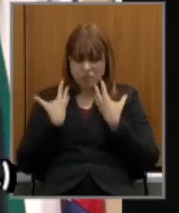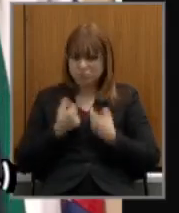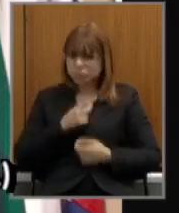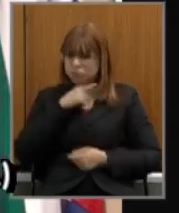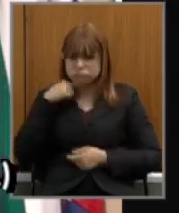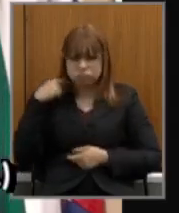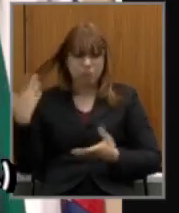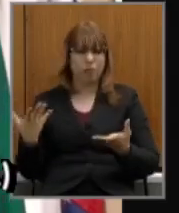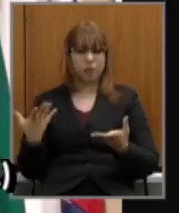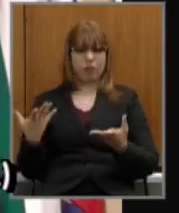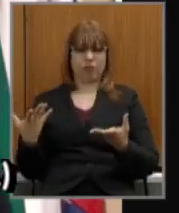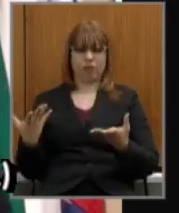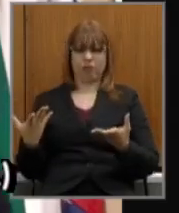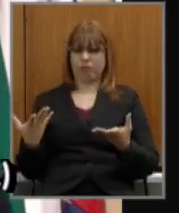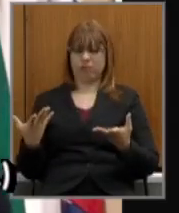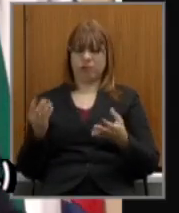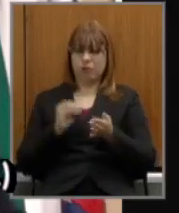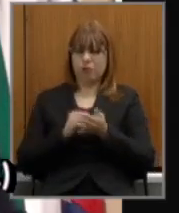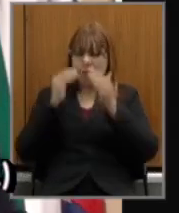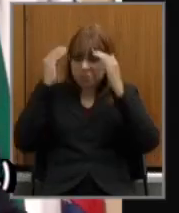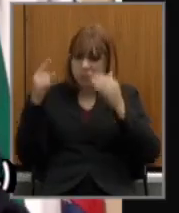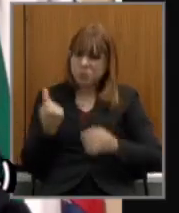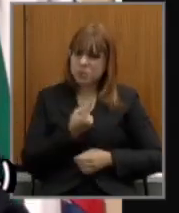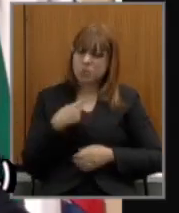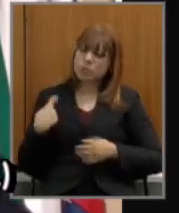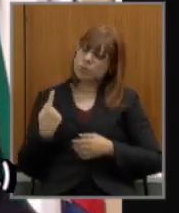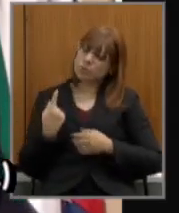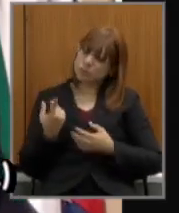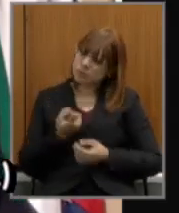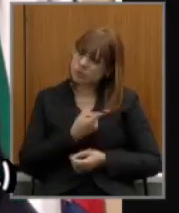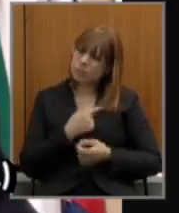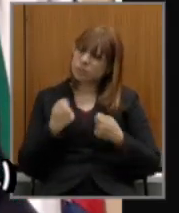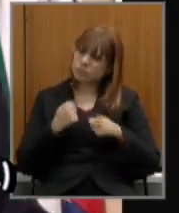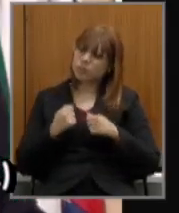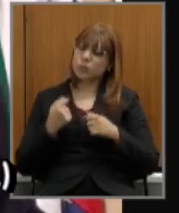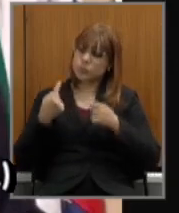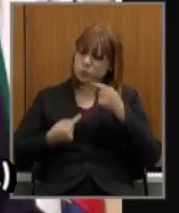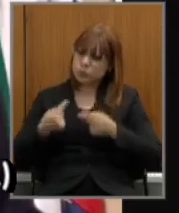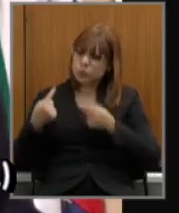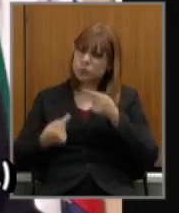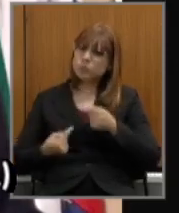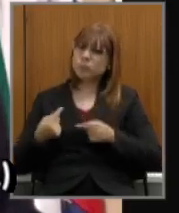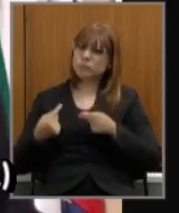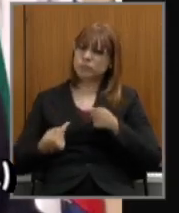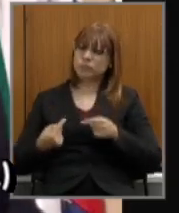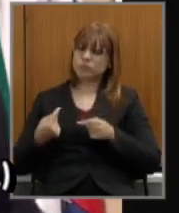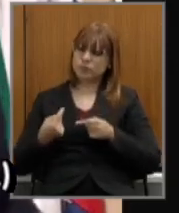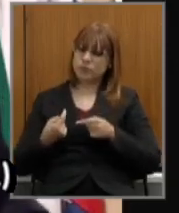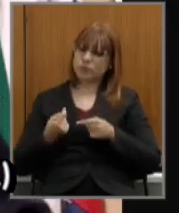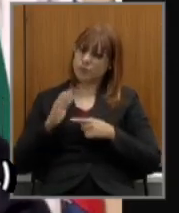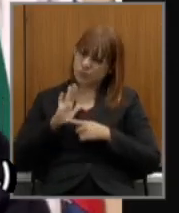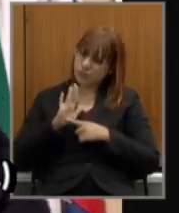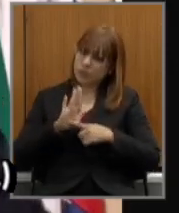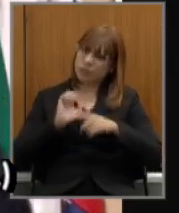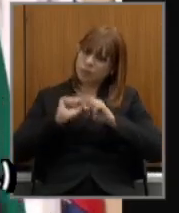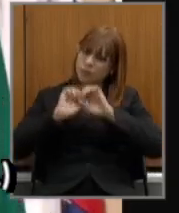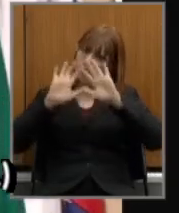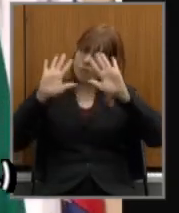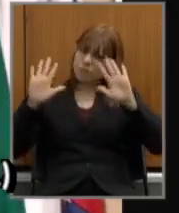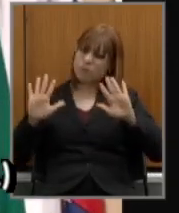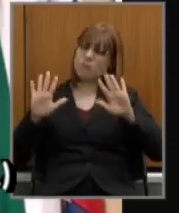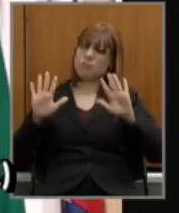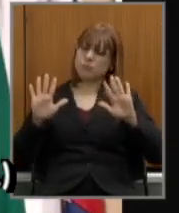estamos sendo chegou o momento de discutirmos e colocar tudo nos prados limpos qual é a